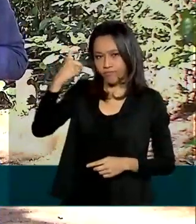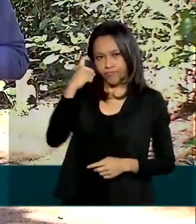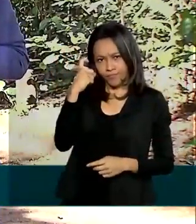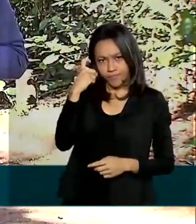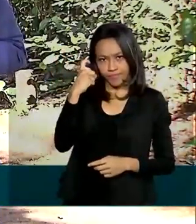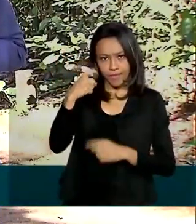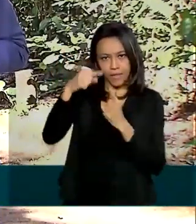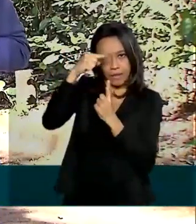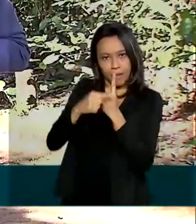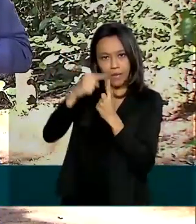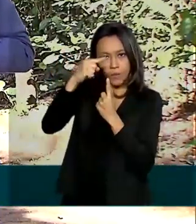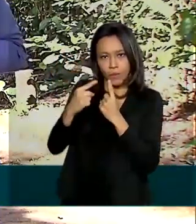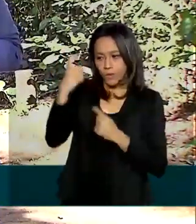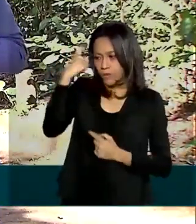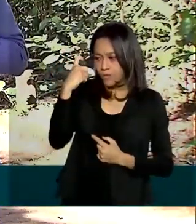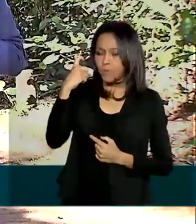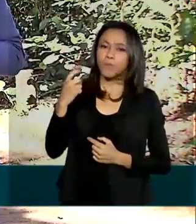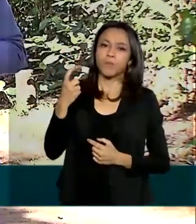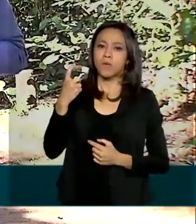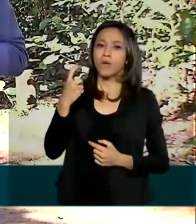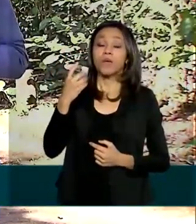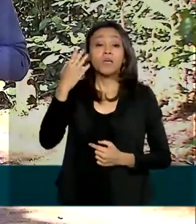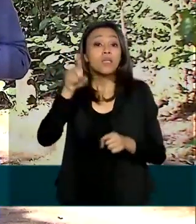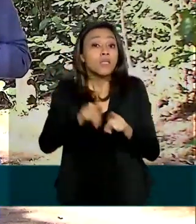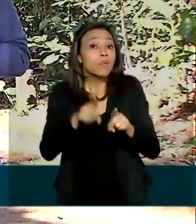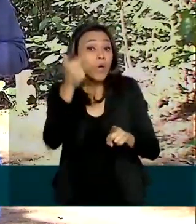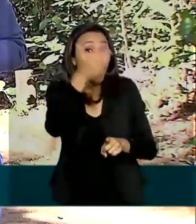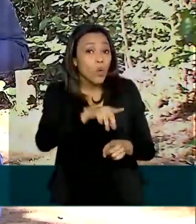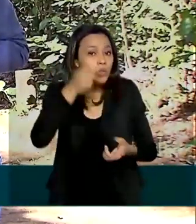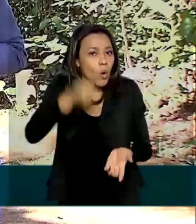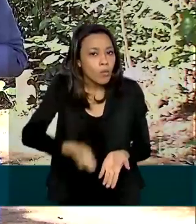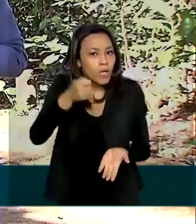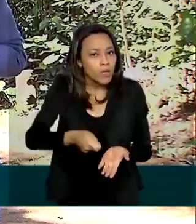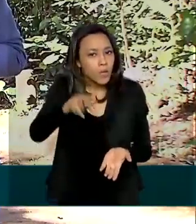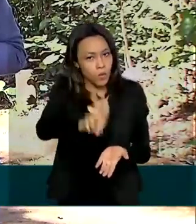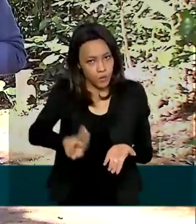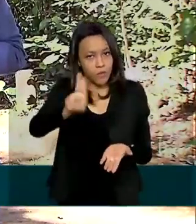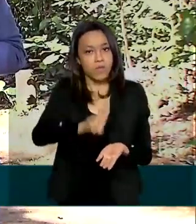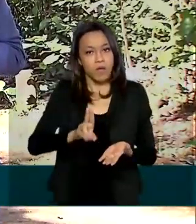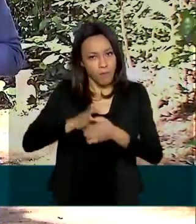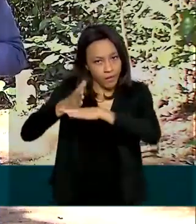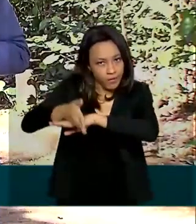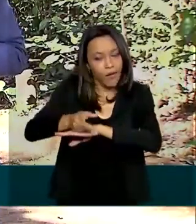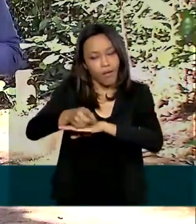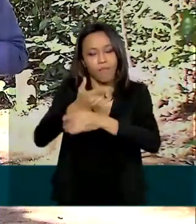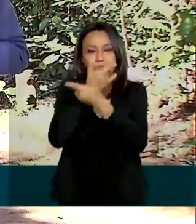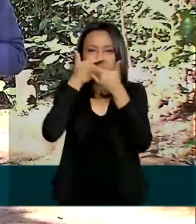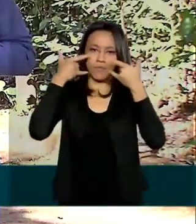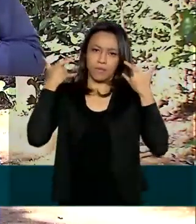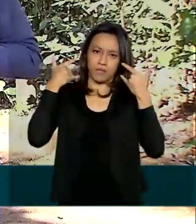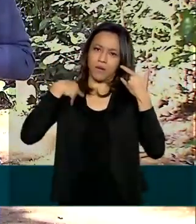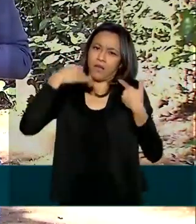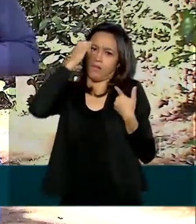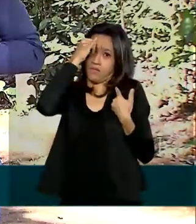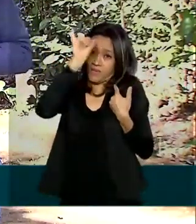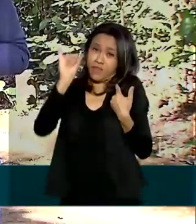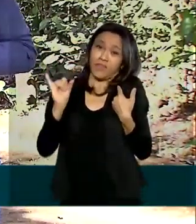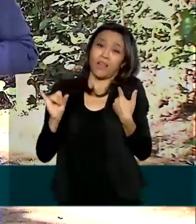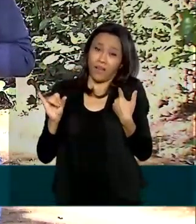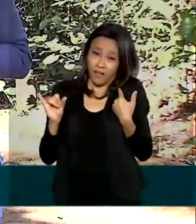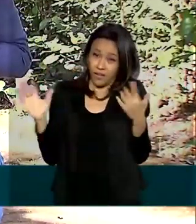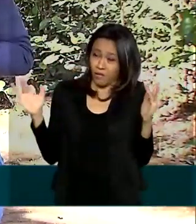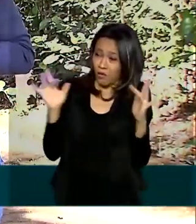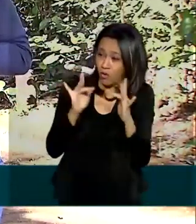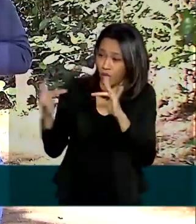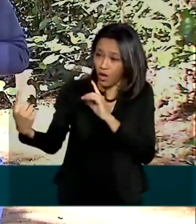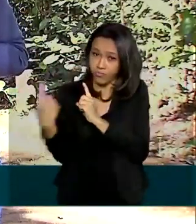aferida e o item obrigatório para uso aqui dentro do parque é a máscara para evitar também contágio com